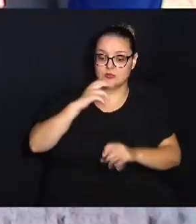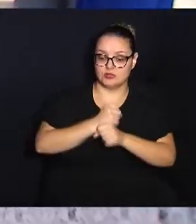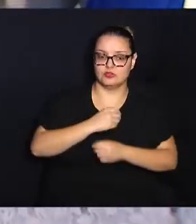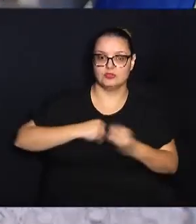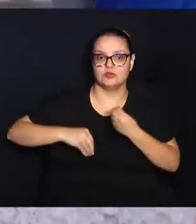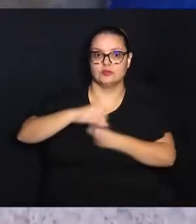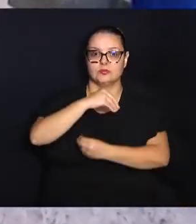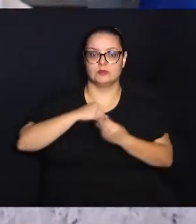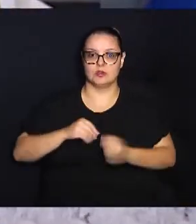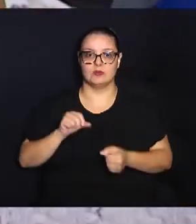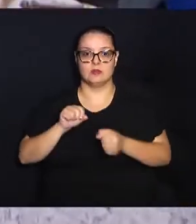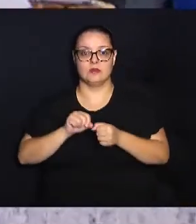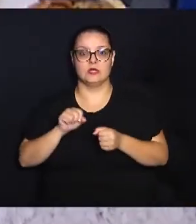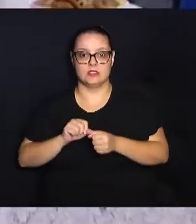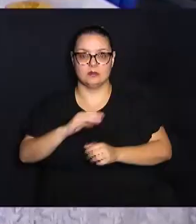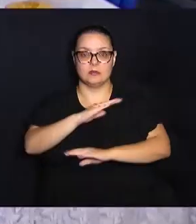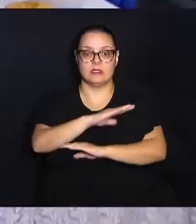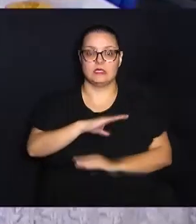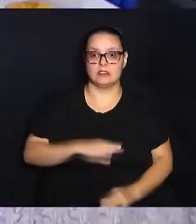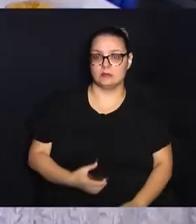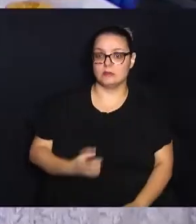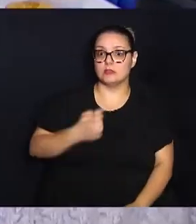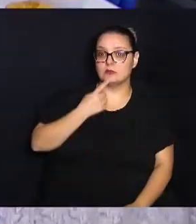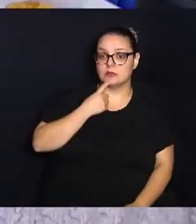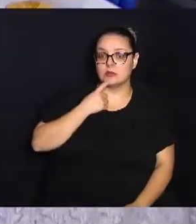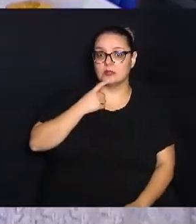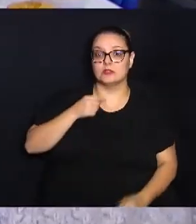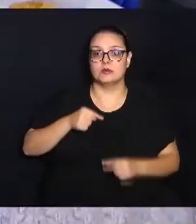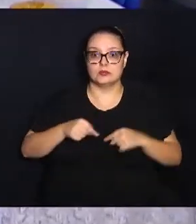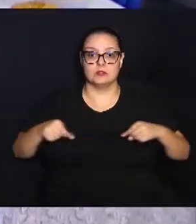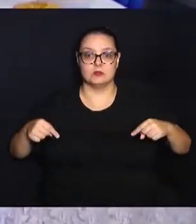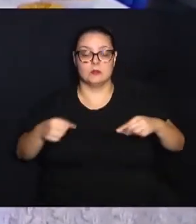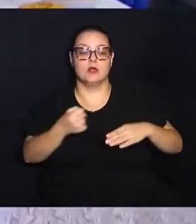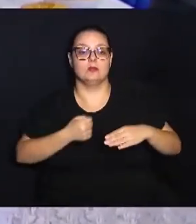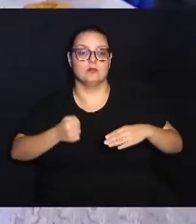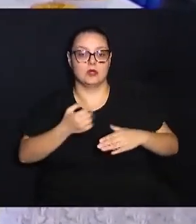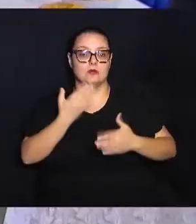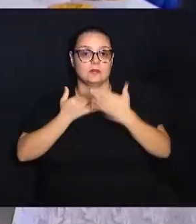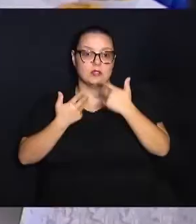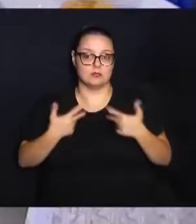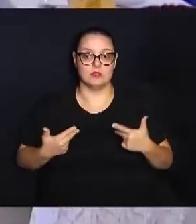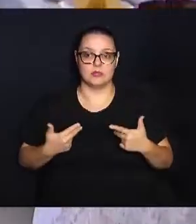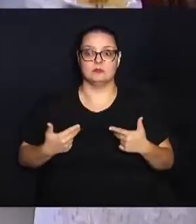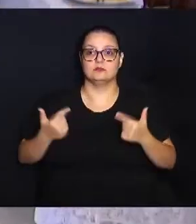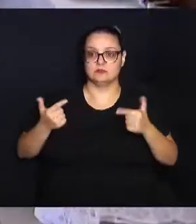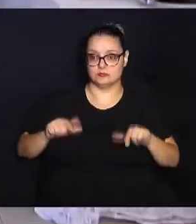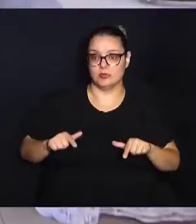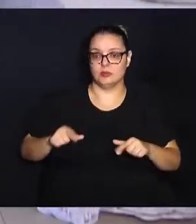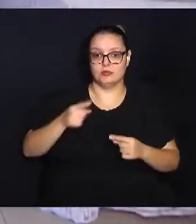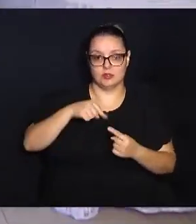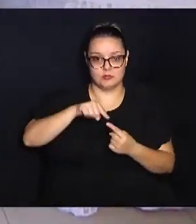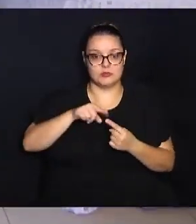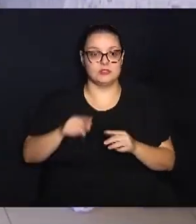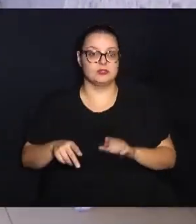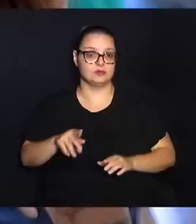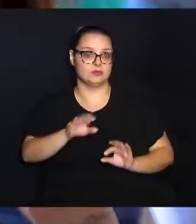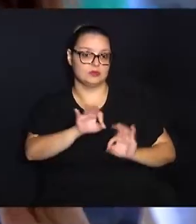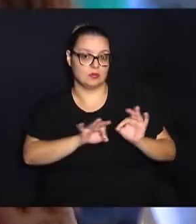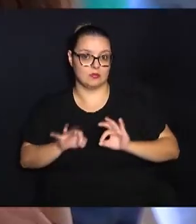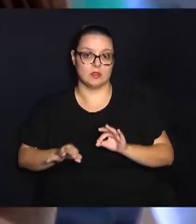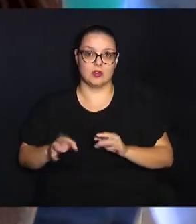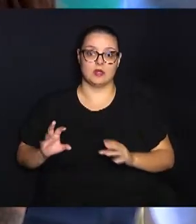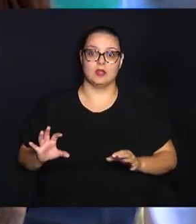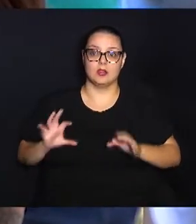foi realizada pela Câmara Municipal no Refeitório do Poder Legislativo. O objetivo do projeto é reforçar os